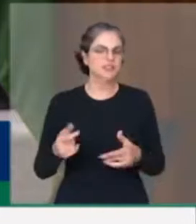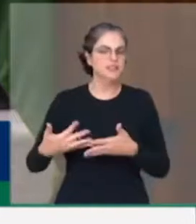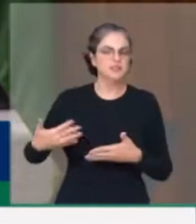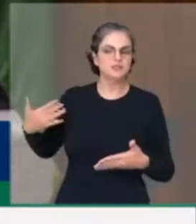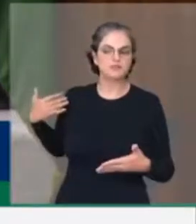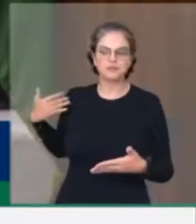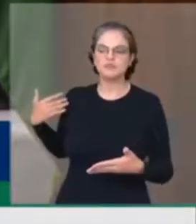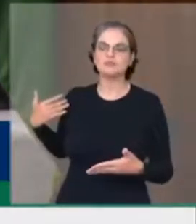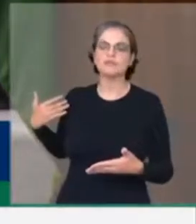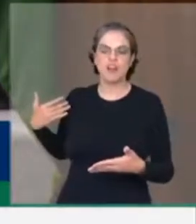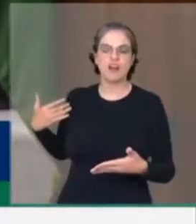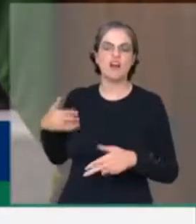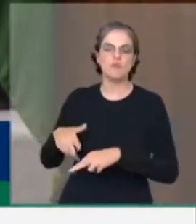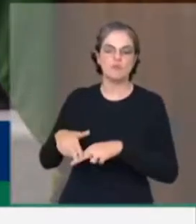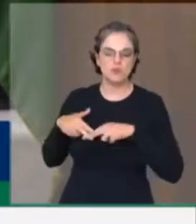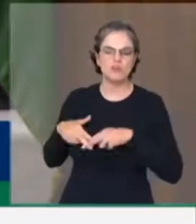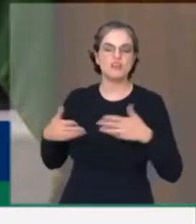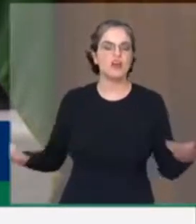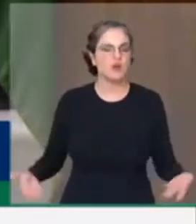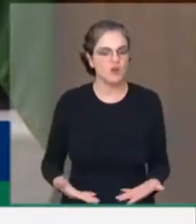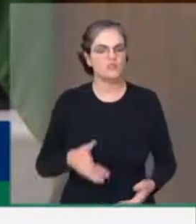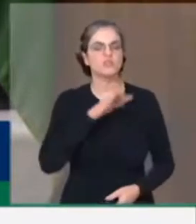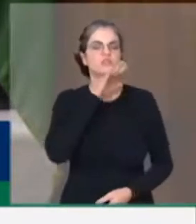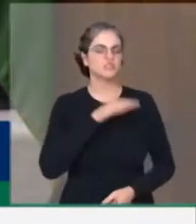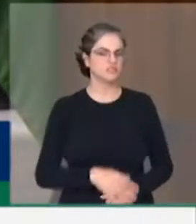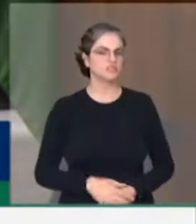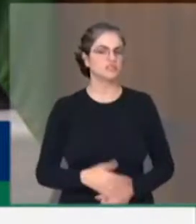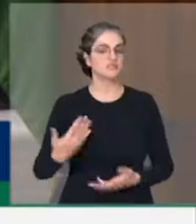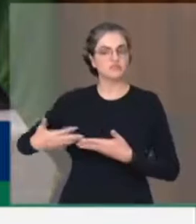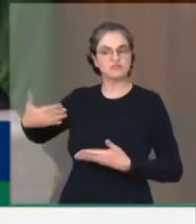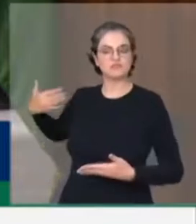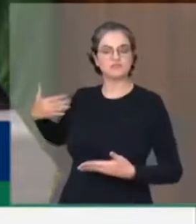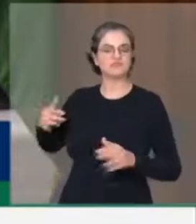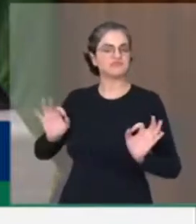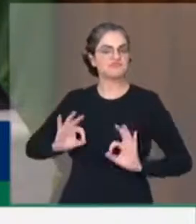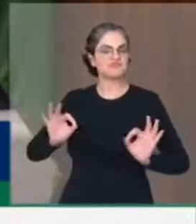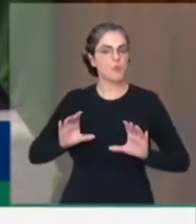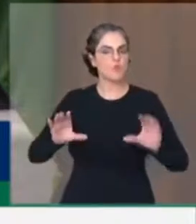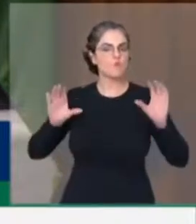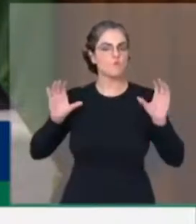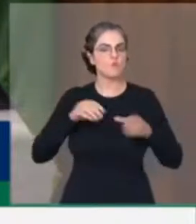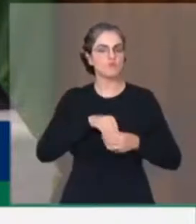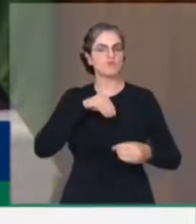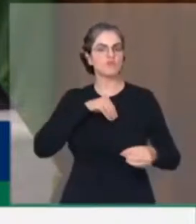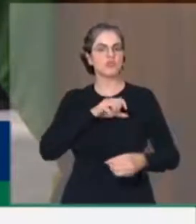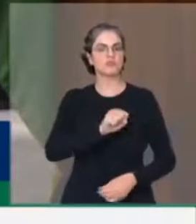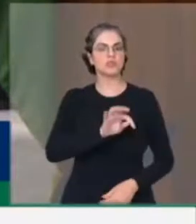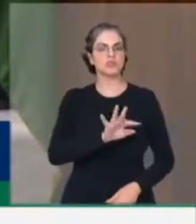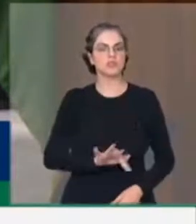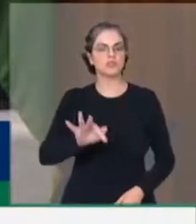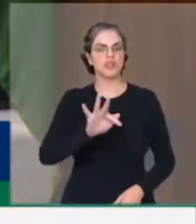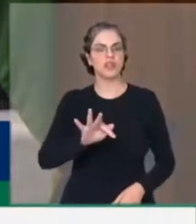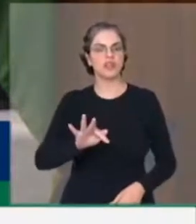omissão, foi fruto da conivência do Supremo Tribunal Federal, da hipertrofia